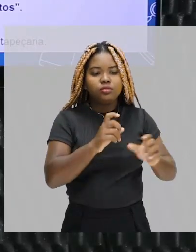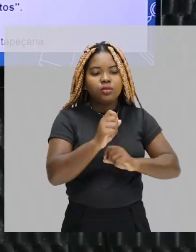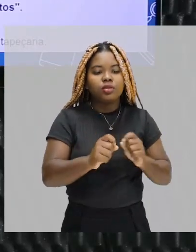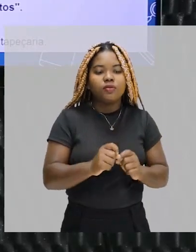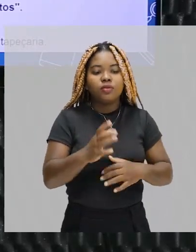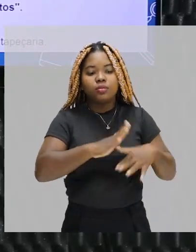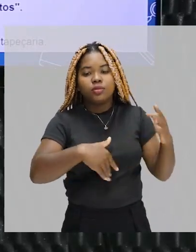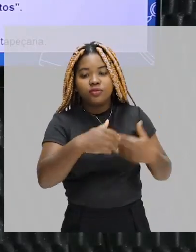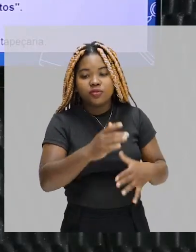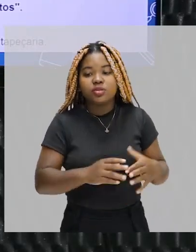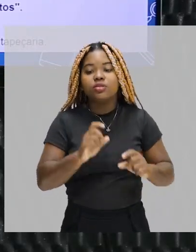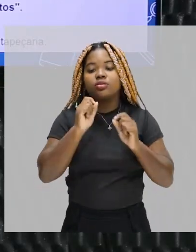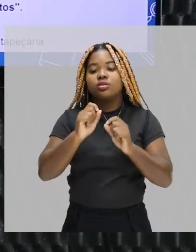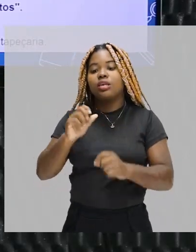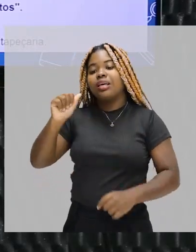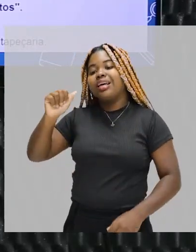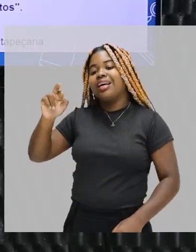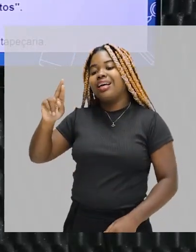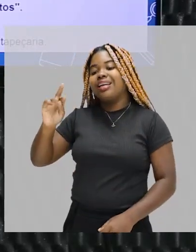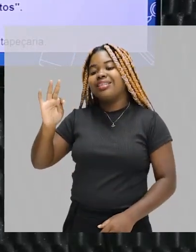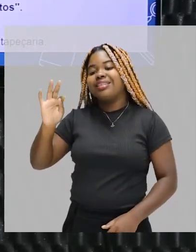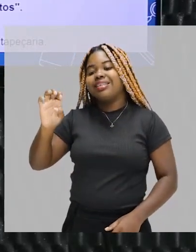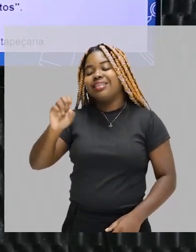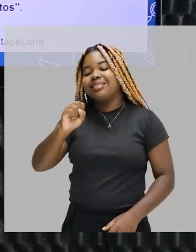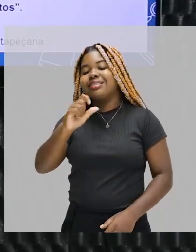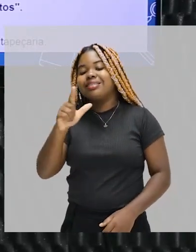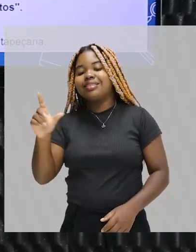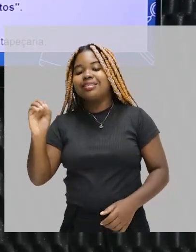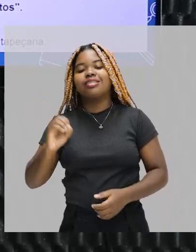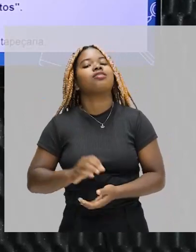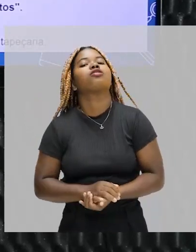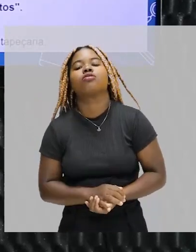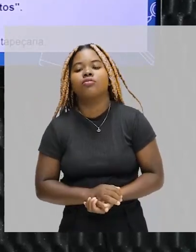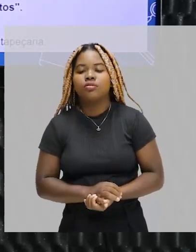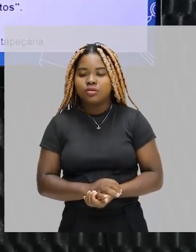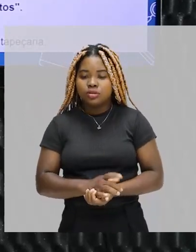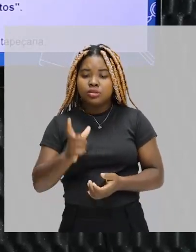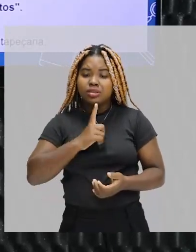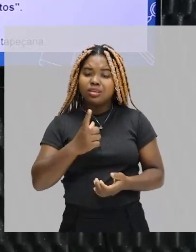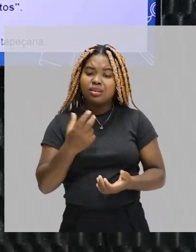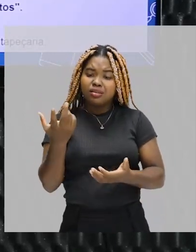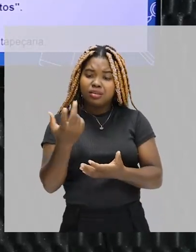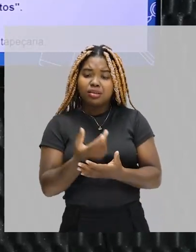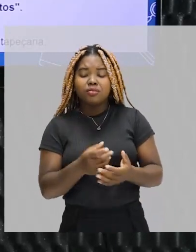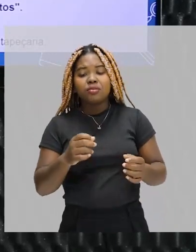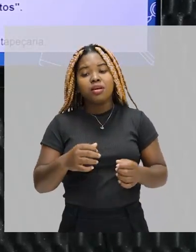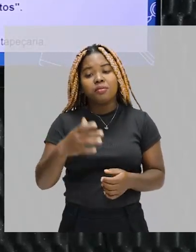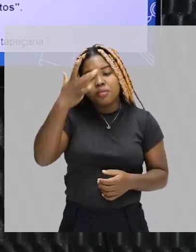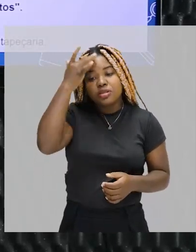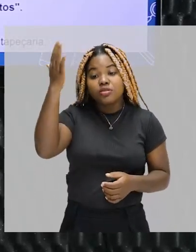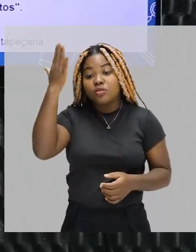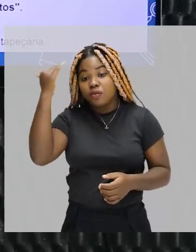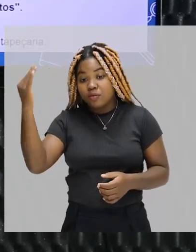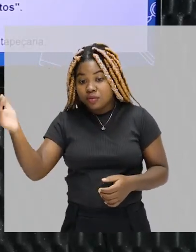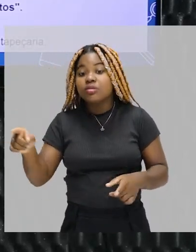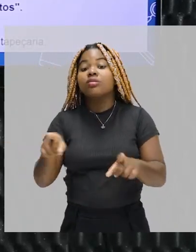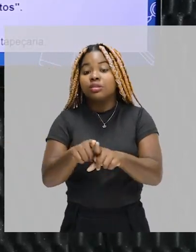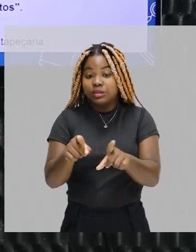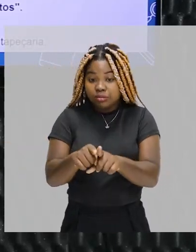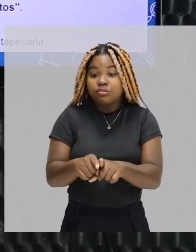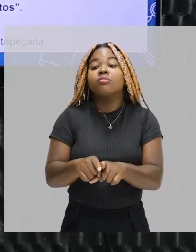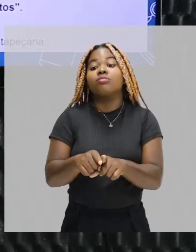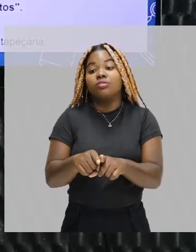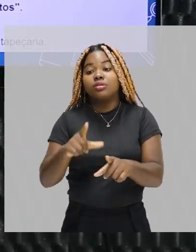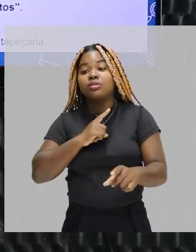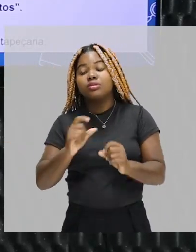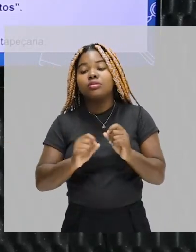artesãs, por isso que eu falei do artesanato. E nós temos uma lista bem grande, inclusive, de figuras, que fizeram parte da Semana de Arte Moderna brasileira,